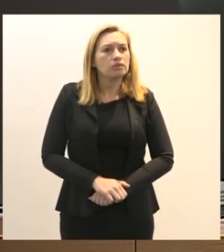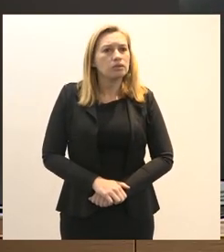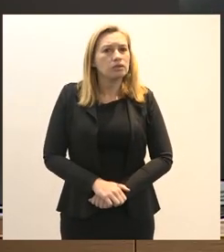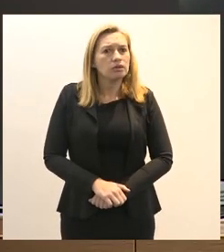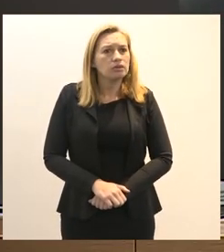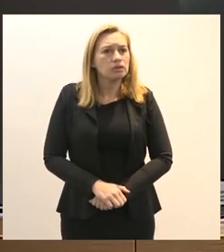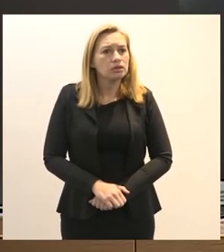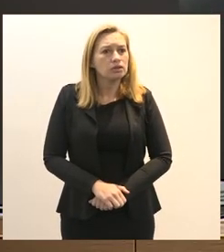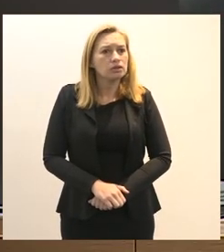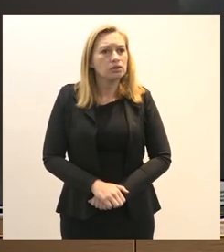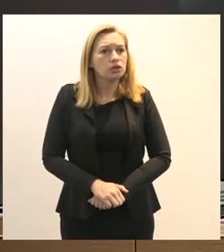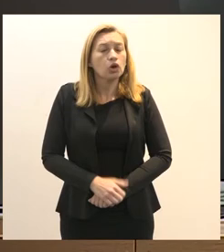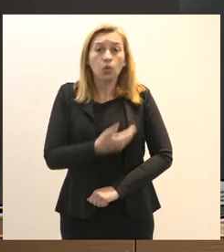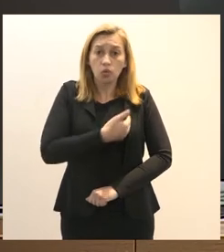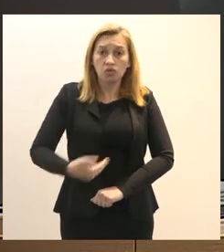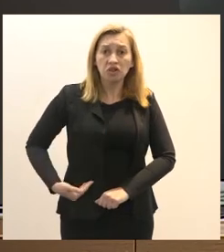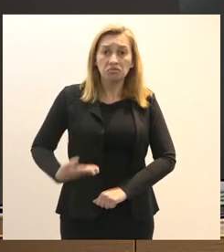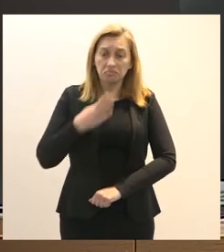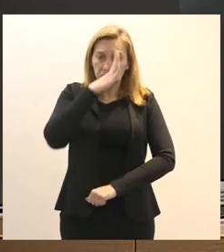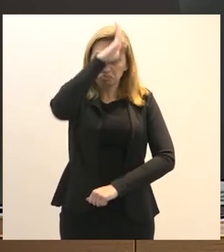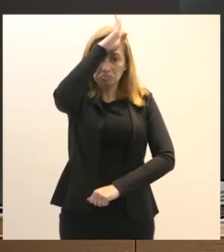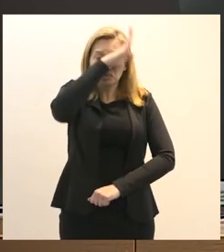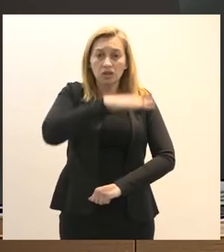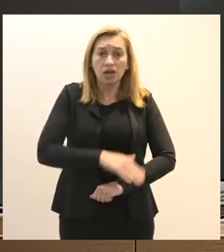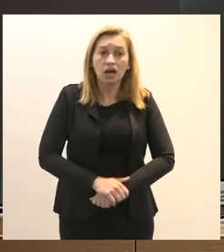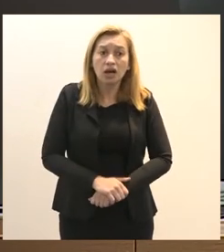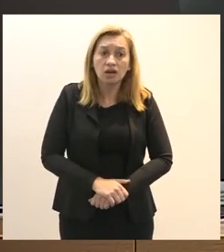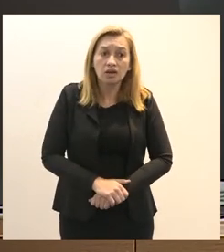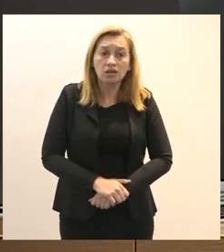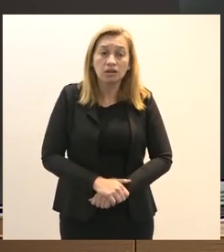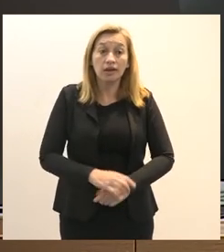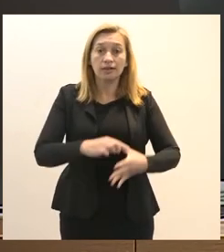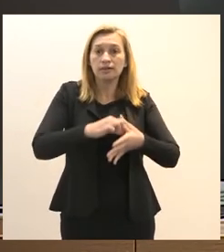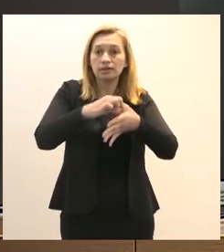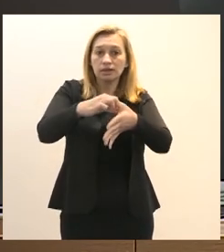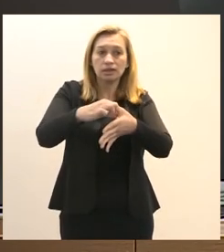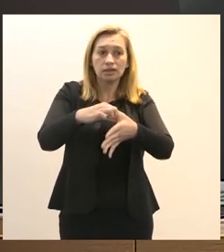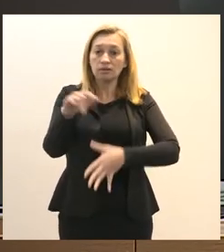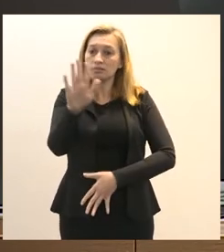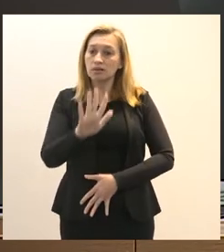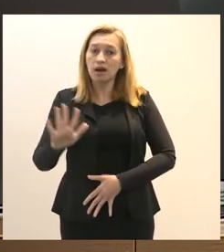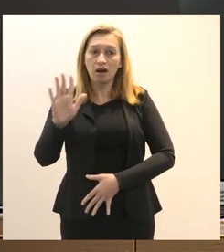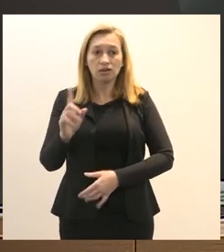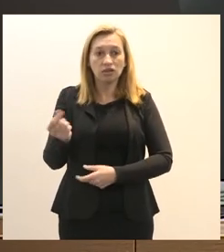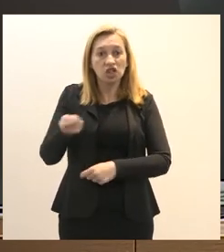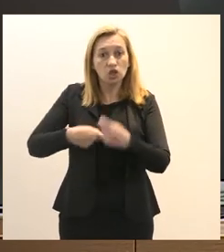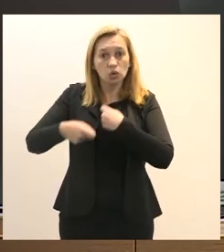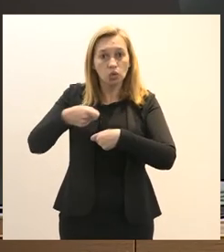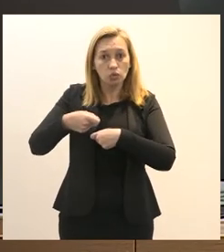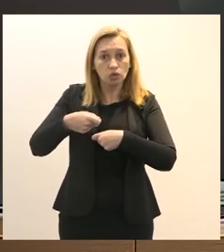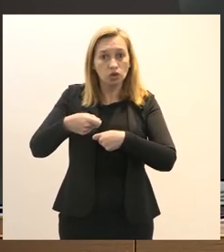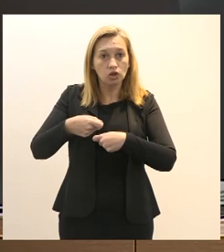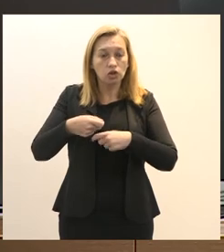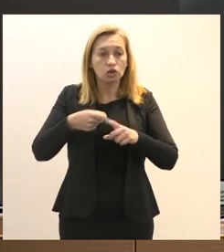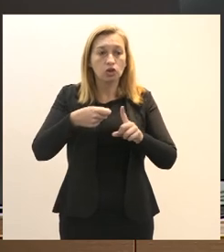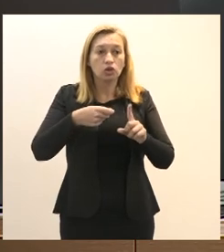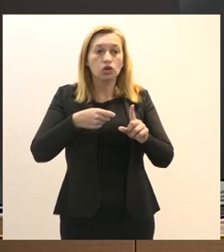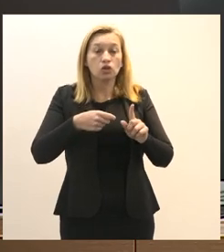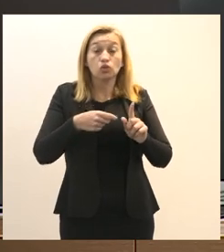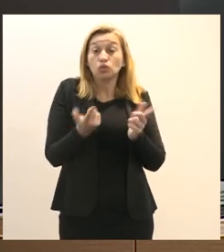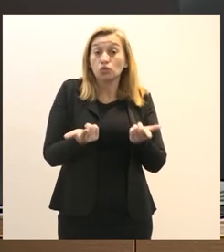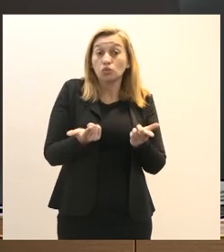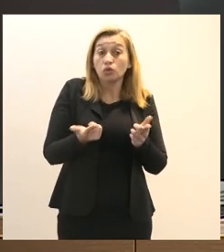o governo Bolsonaro sobre a liderança na área econômica do ministro Paulo Guedes